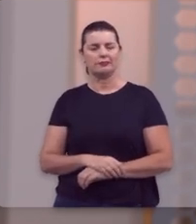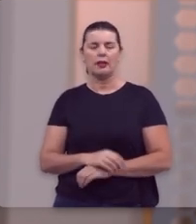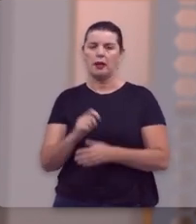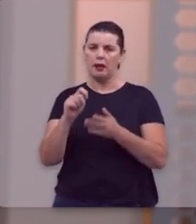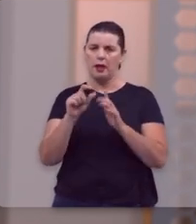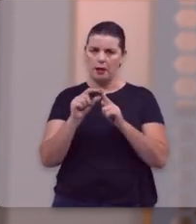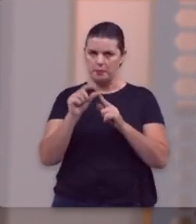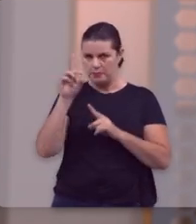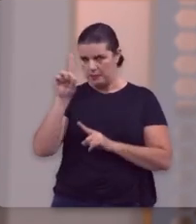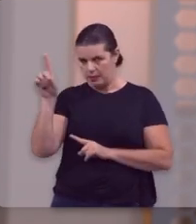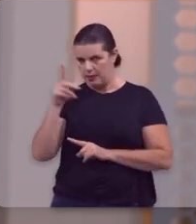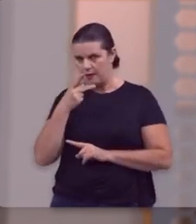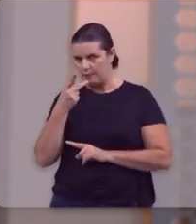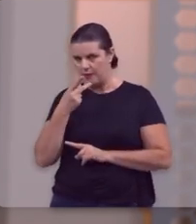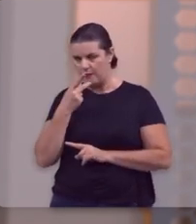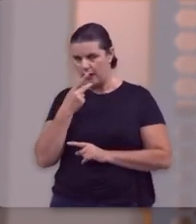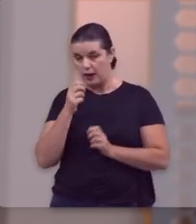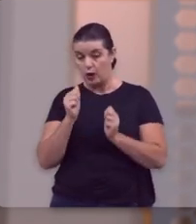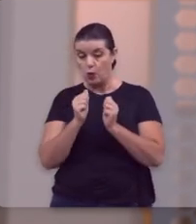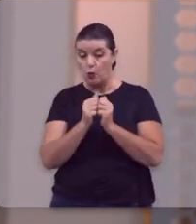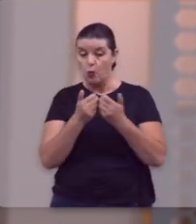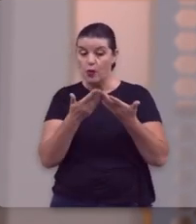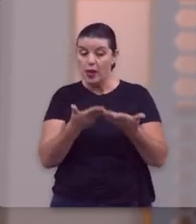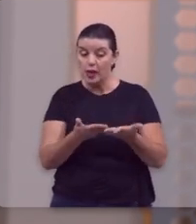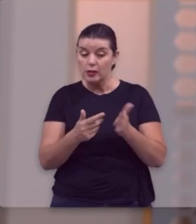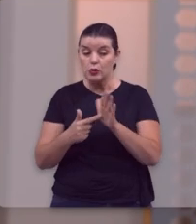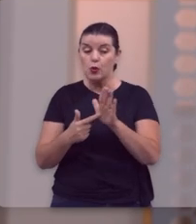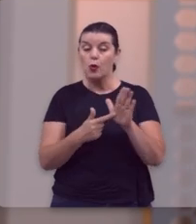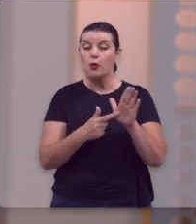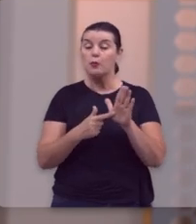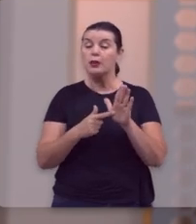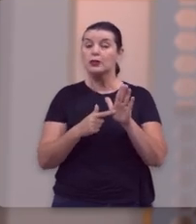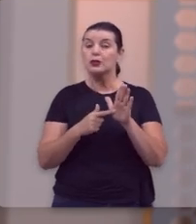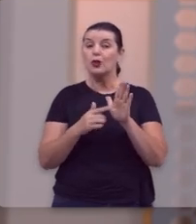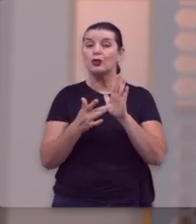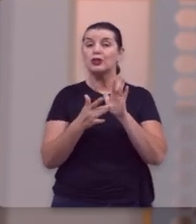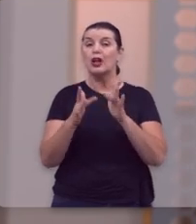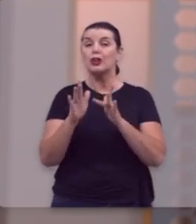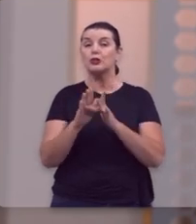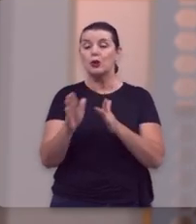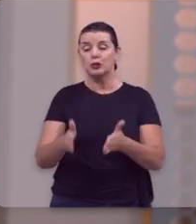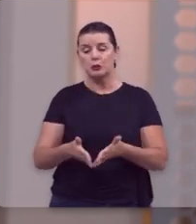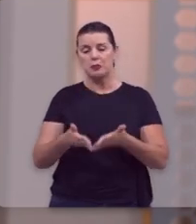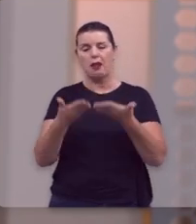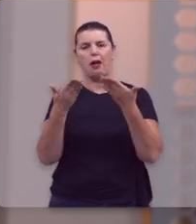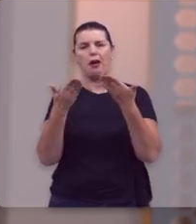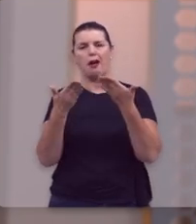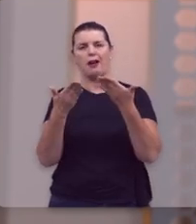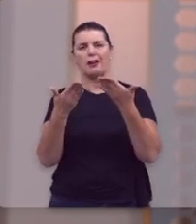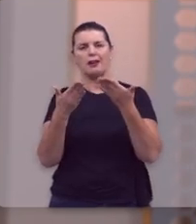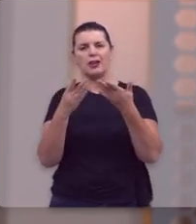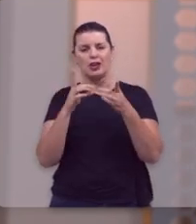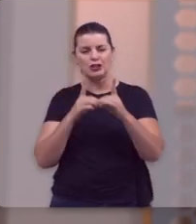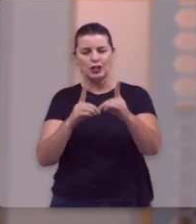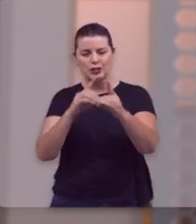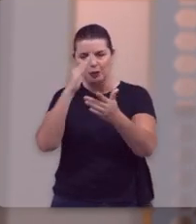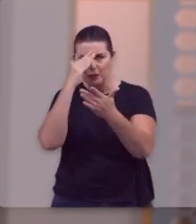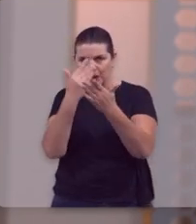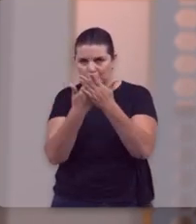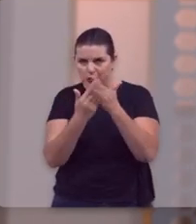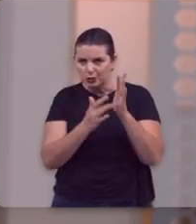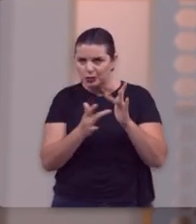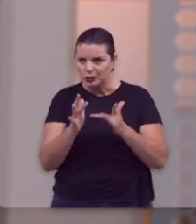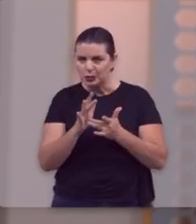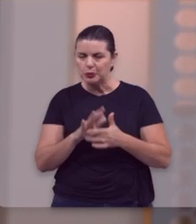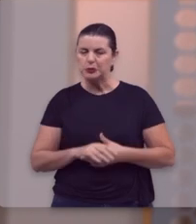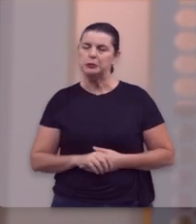E diz a Escritura que com este Deus Jesus inicia aos seus sinais, aos seus milagres e os seus discípulos